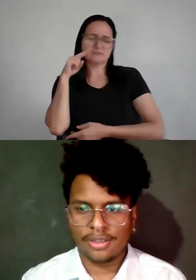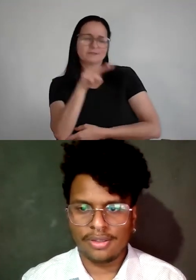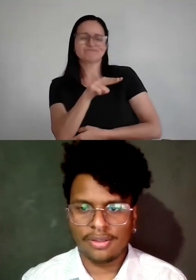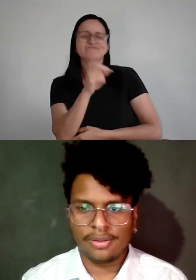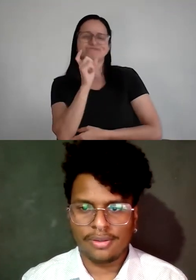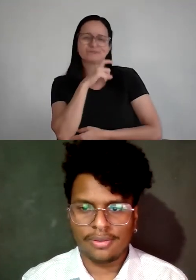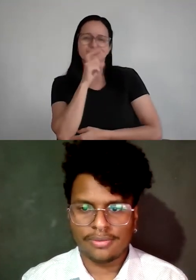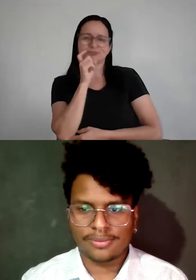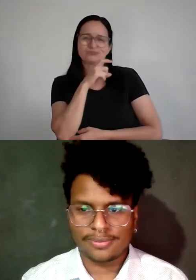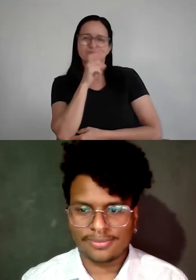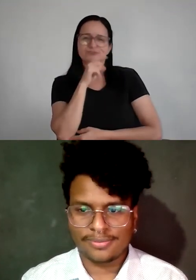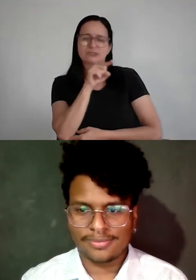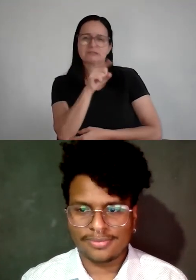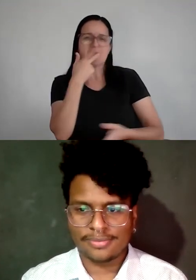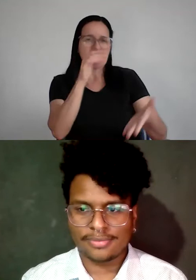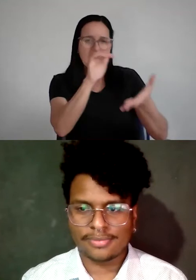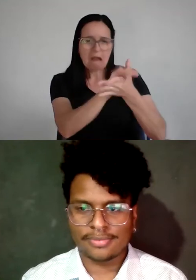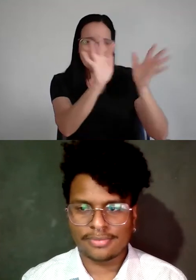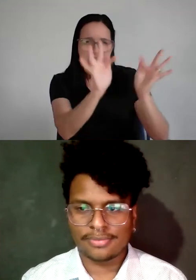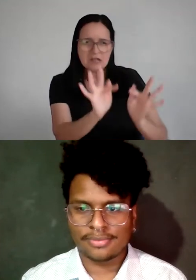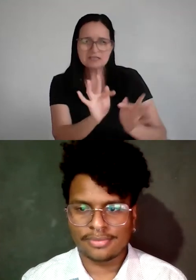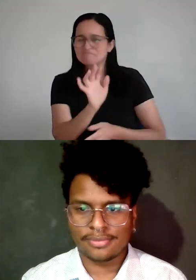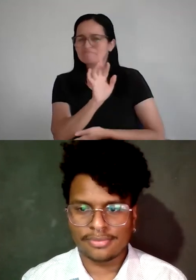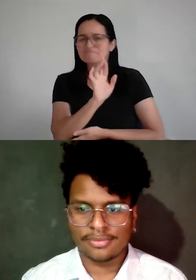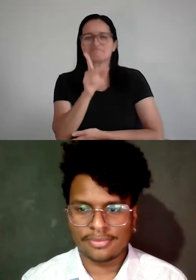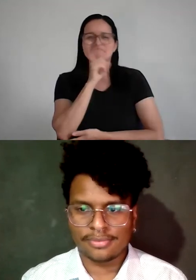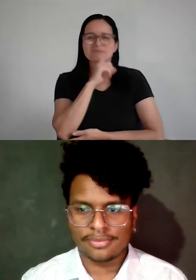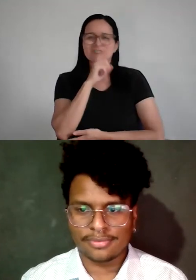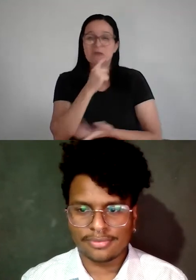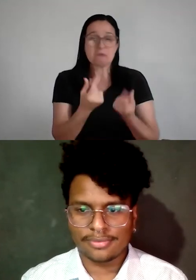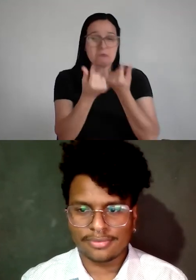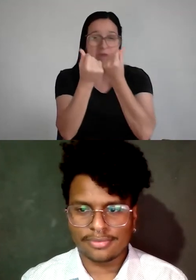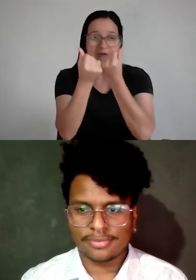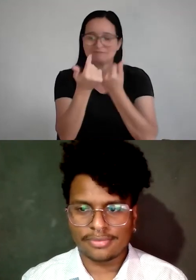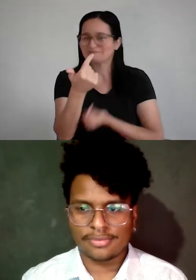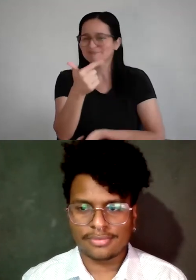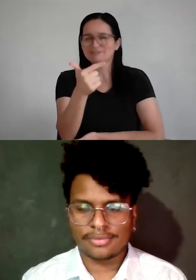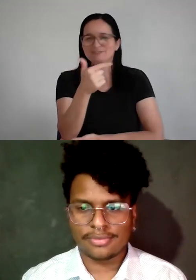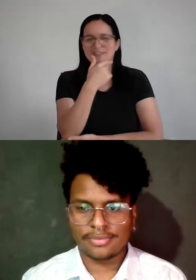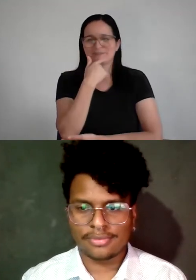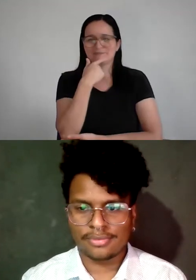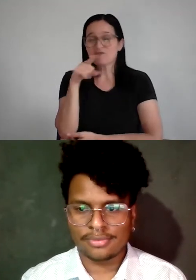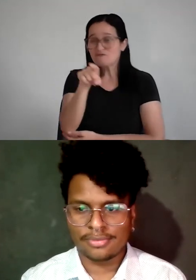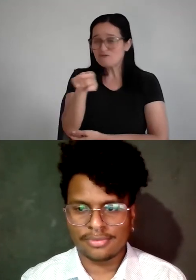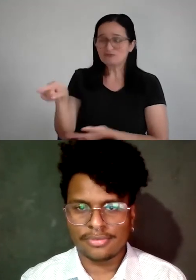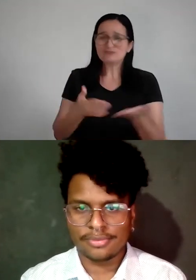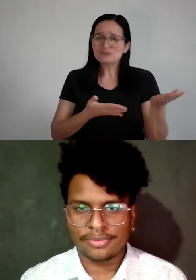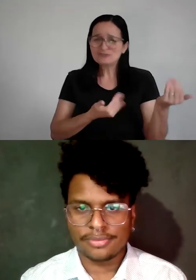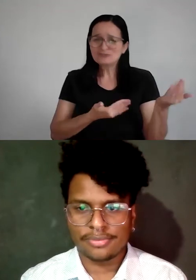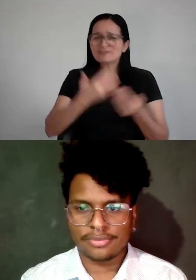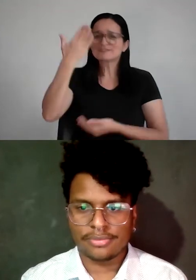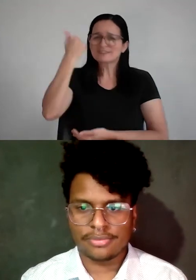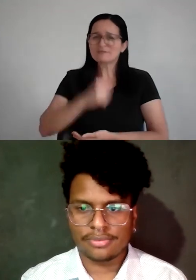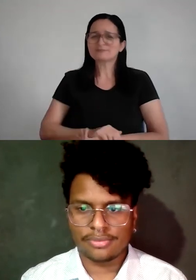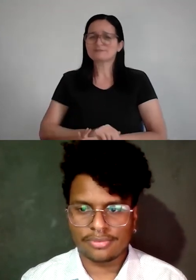eu sei que aqueles casais não são tão felizes, e aquela rapaziada ali não tá com tanta grana assim, mas será que você sabe isso? Ou você, no